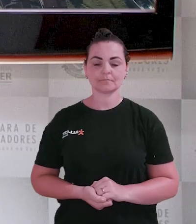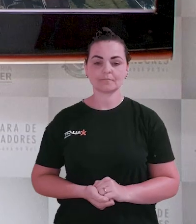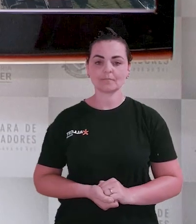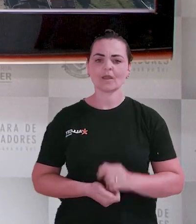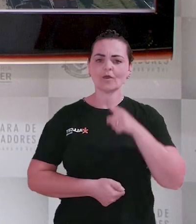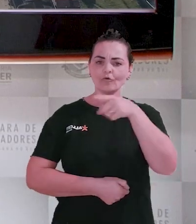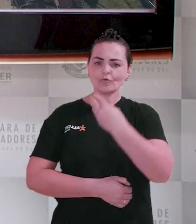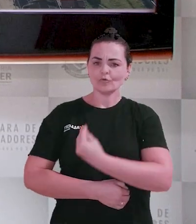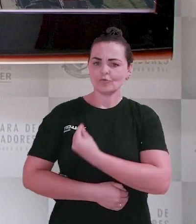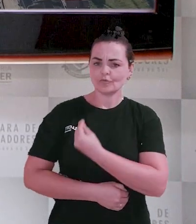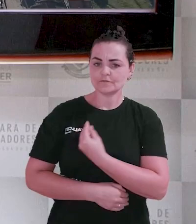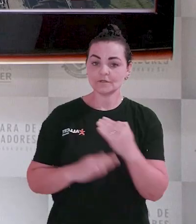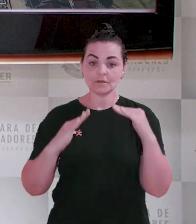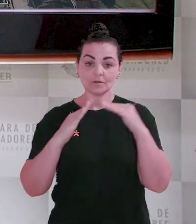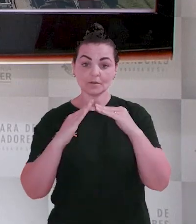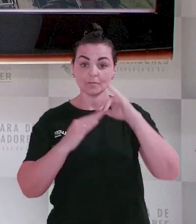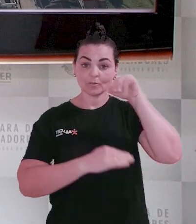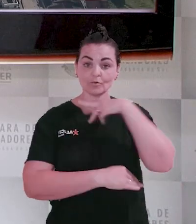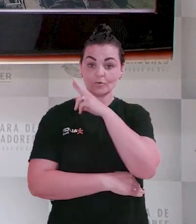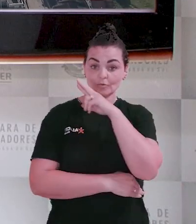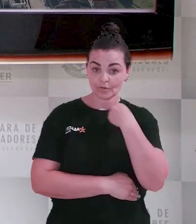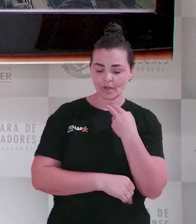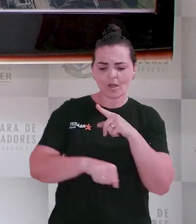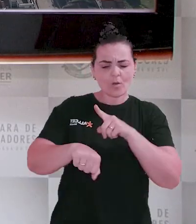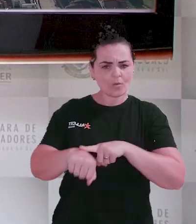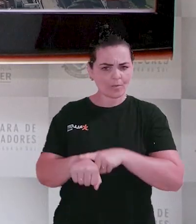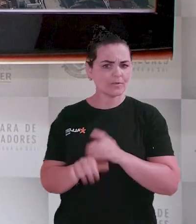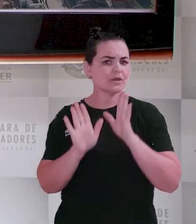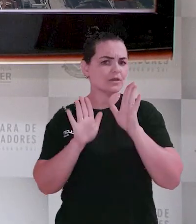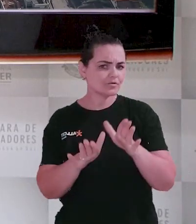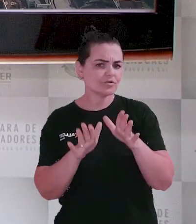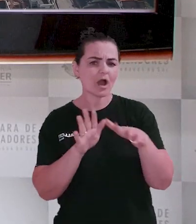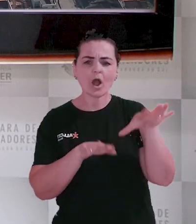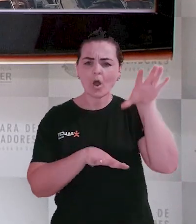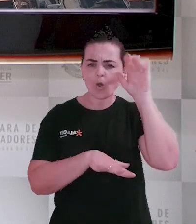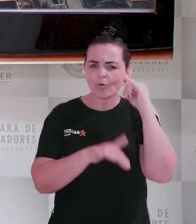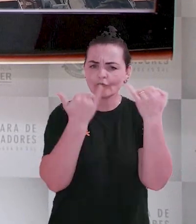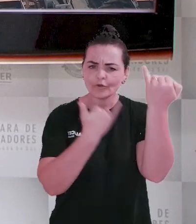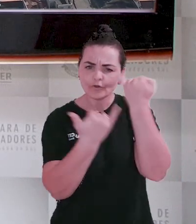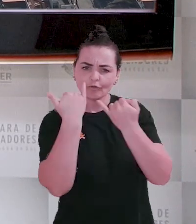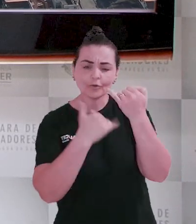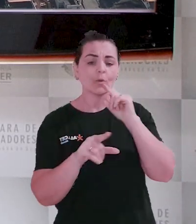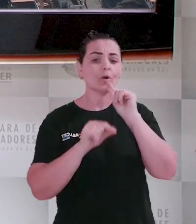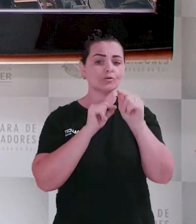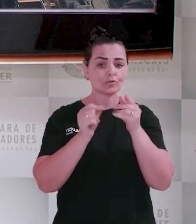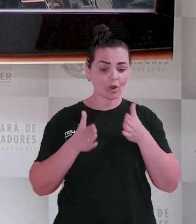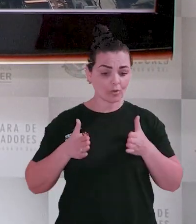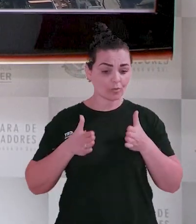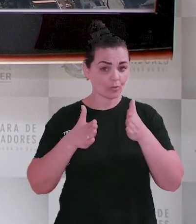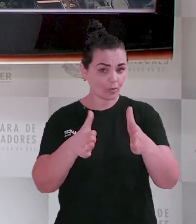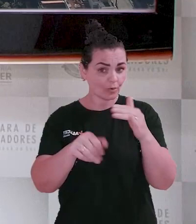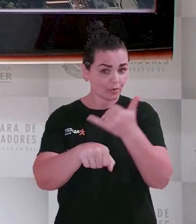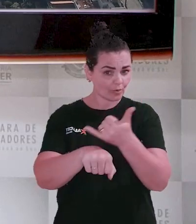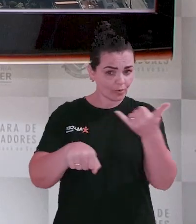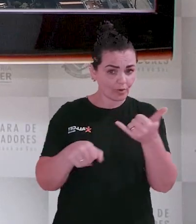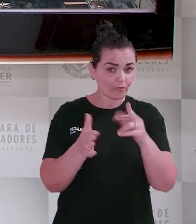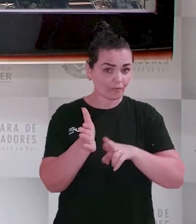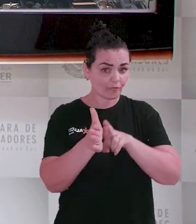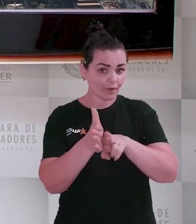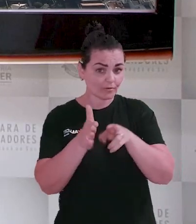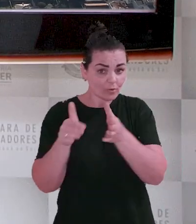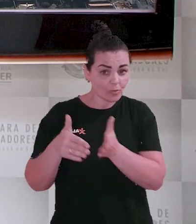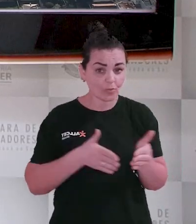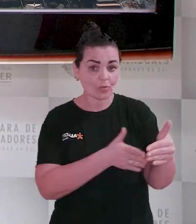Para você que convive em Jaraguá do Sul, em algum momento deve ter escutado falar sobre o contorno